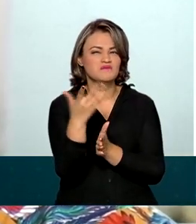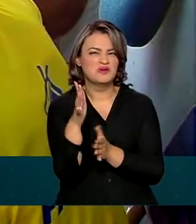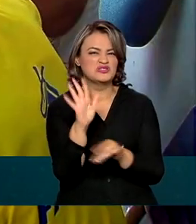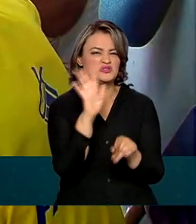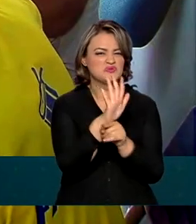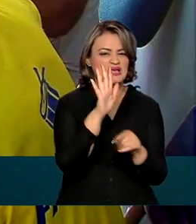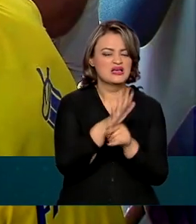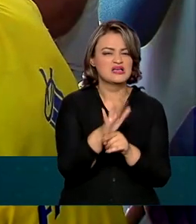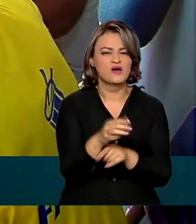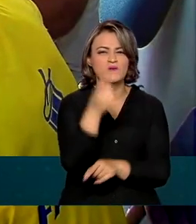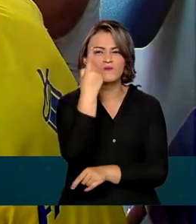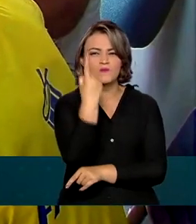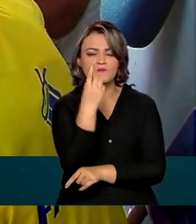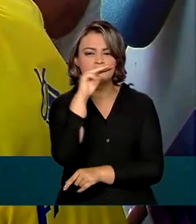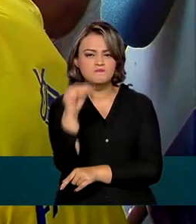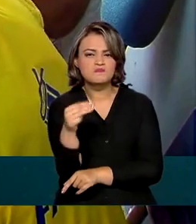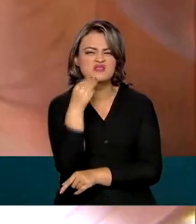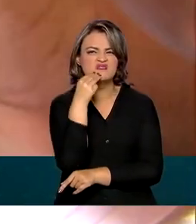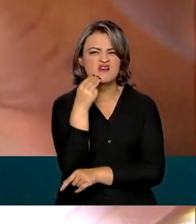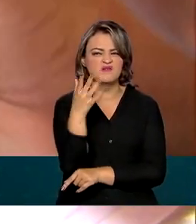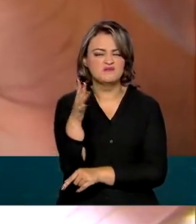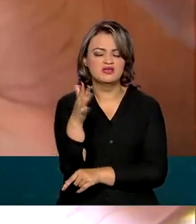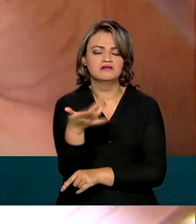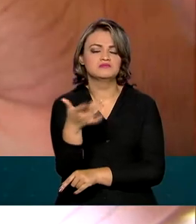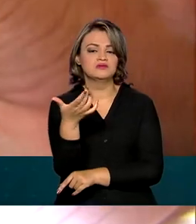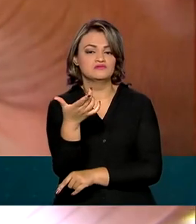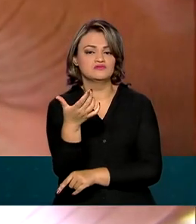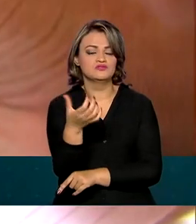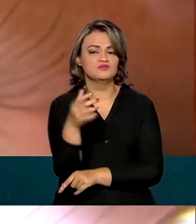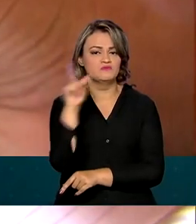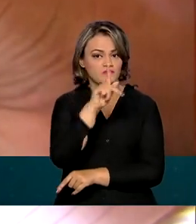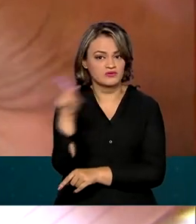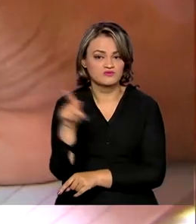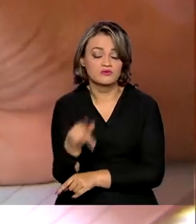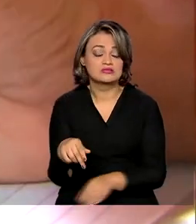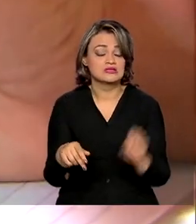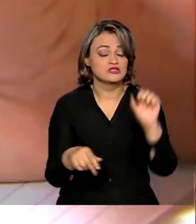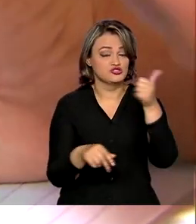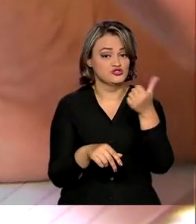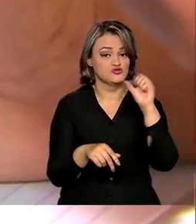beneficiados cerca de 1 milhão e meio de professores e mais de 18 milhões de alunos.